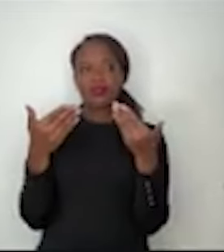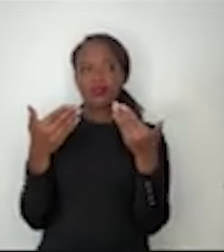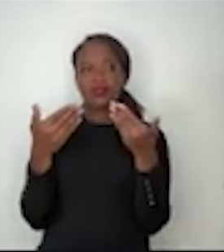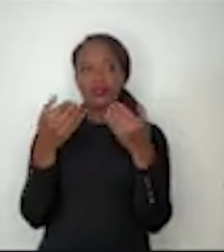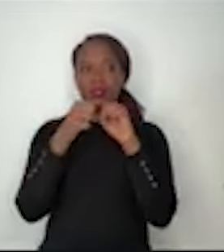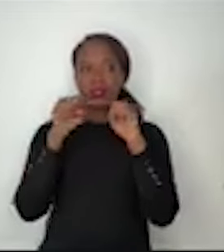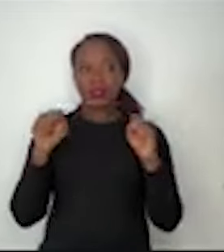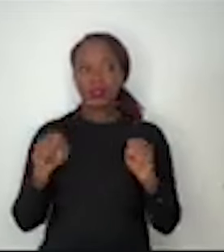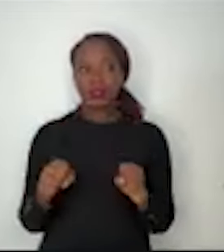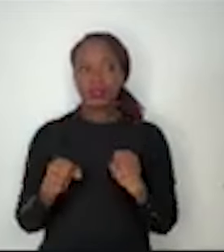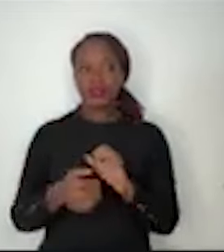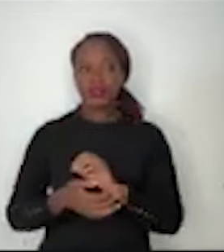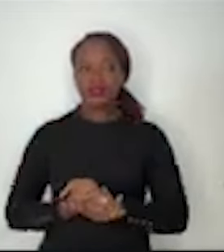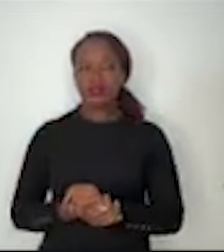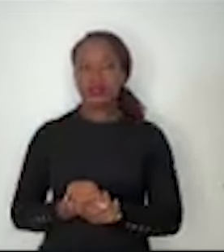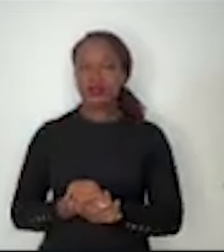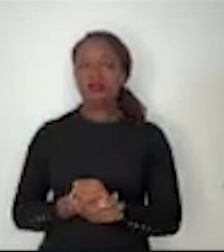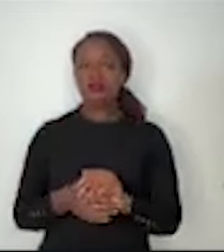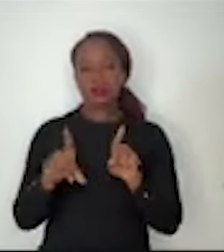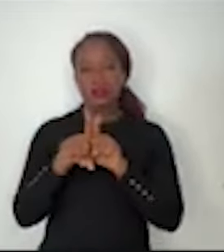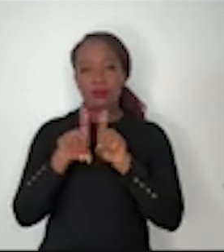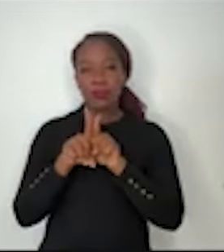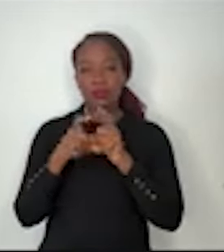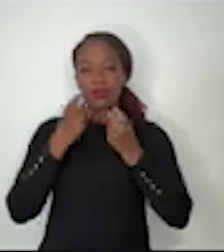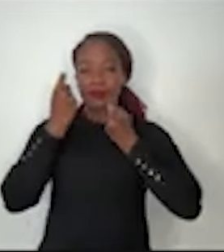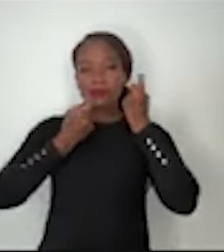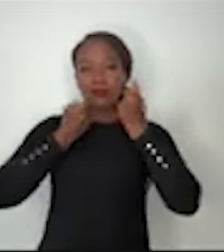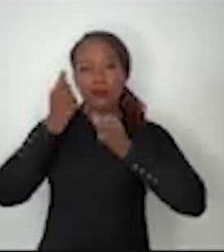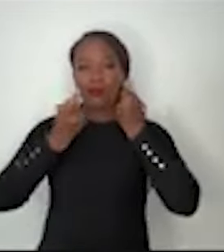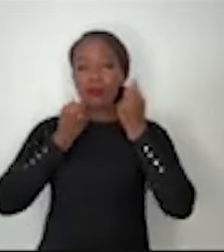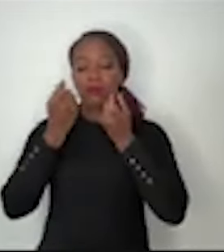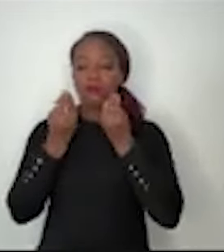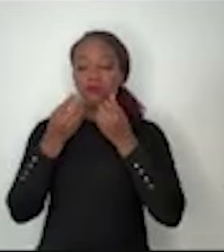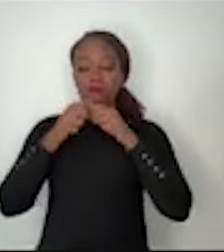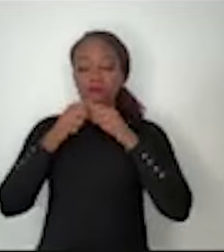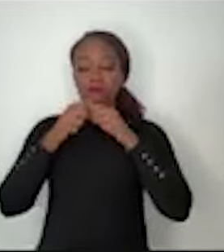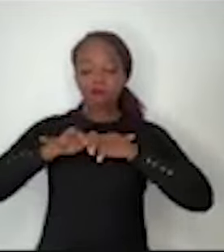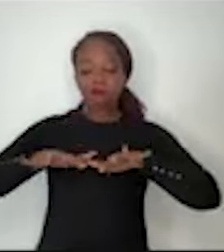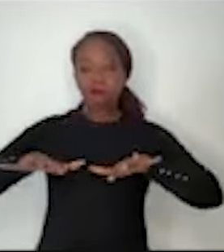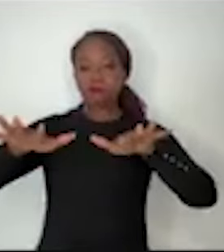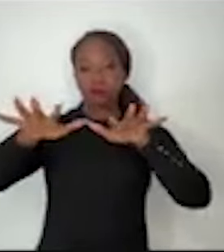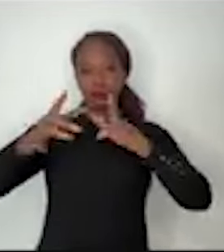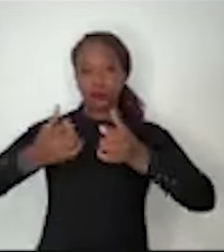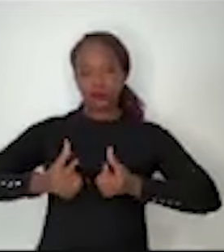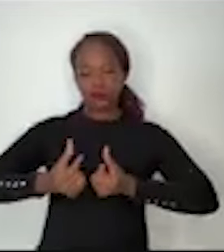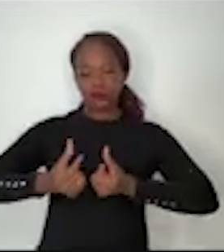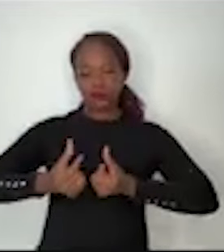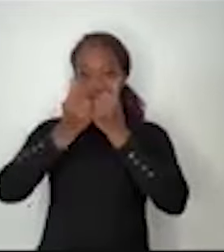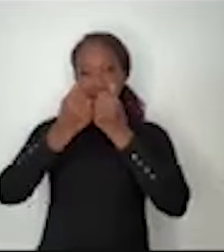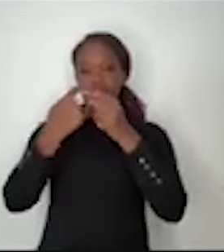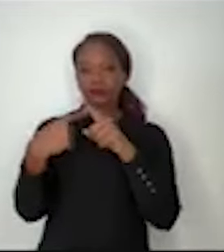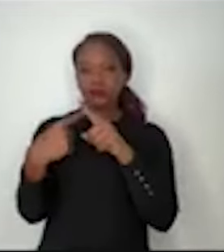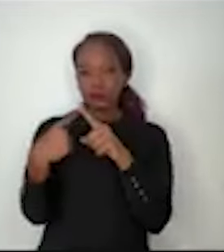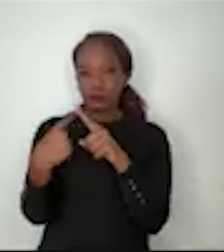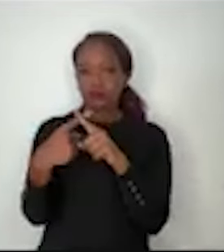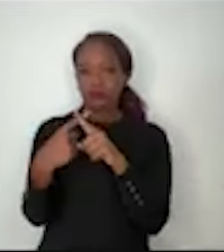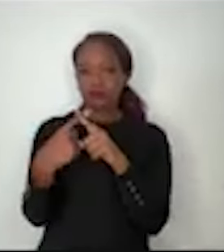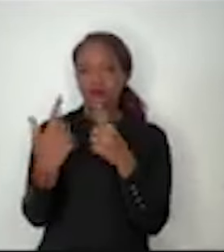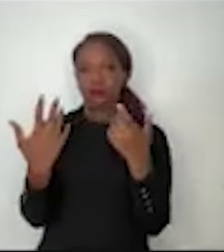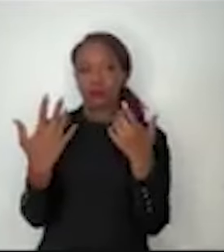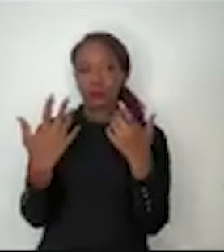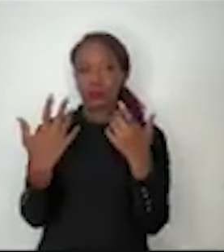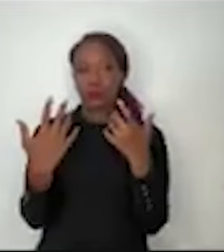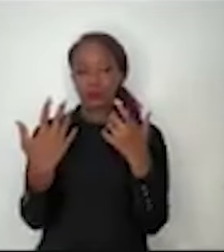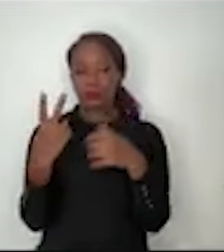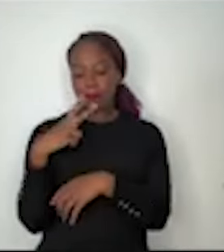Quem tem preocupações sociais tem que se preocupar em como distribuir a riqueza, porque a geração de riquezas pela iniciativa privada, a